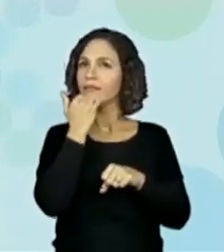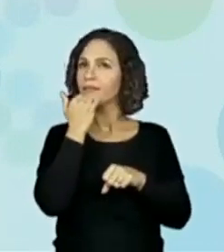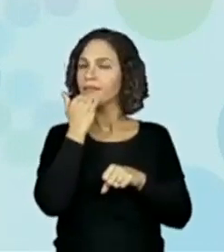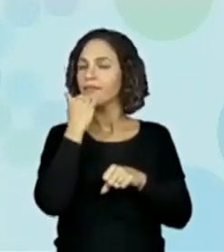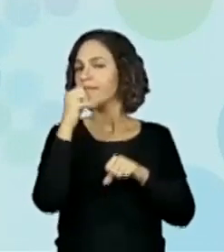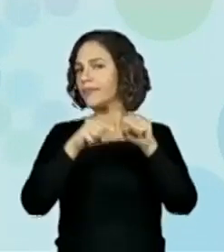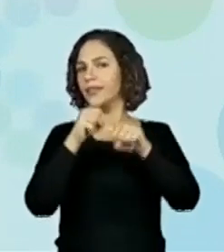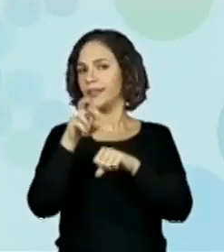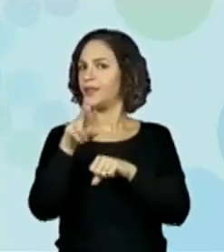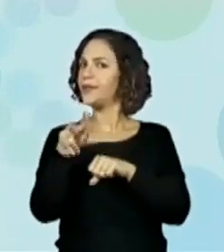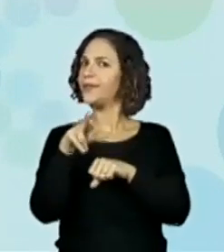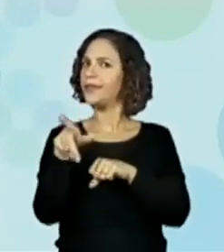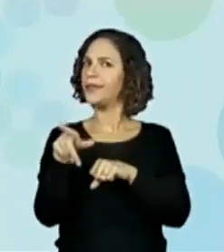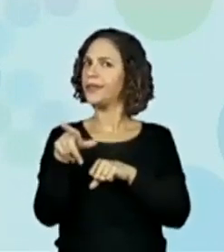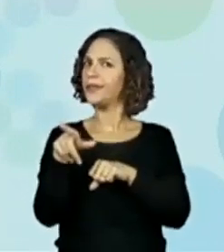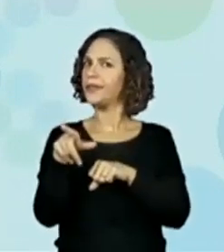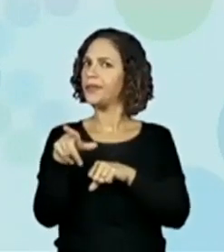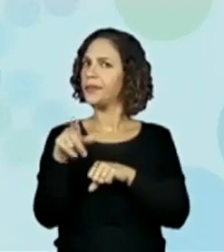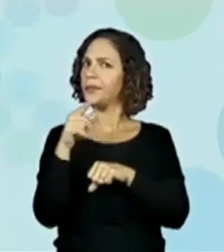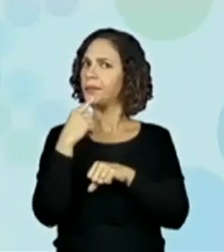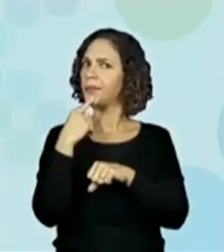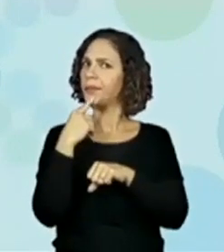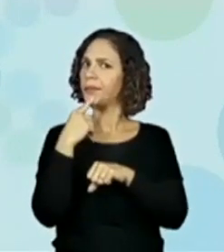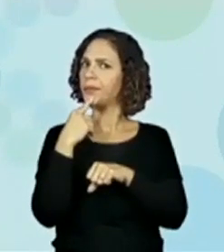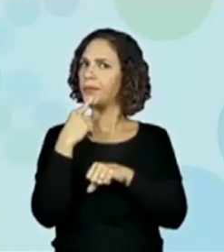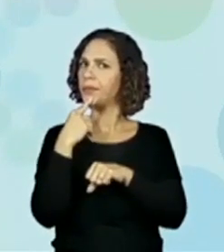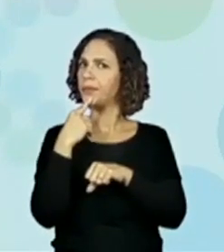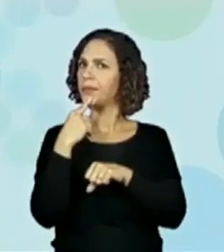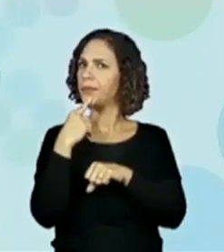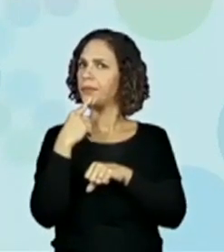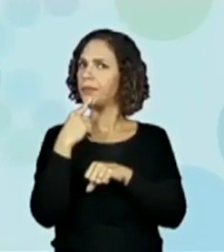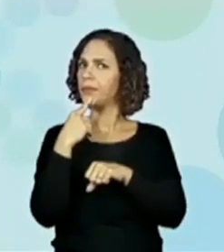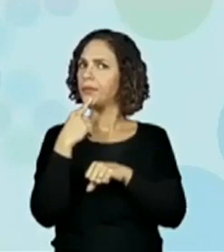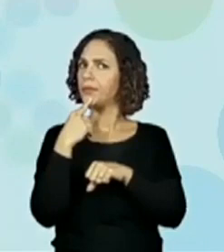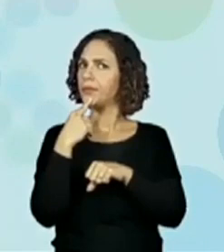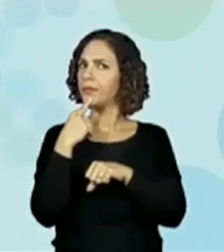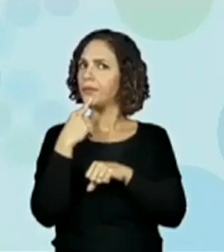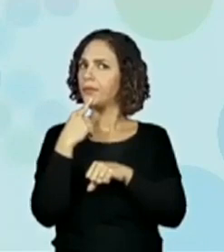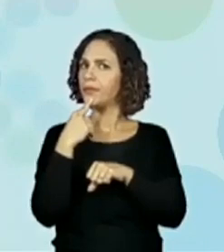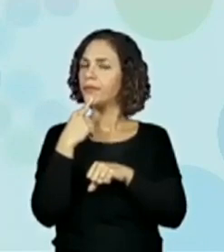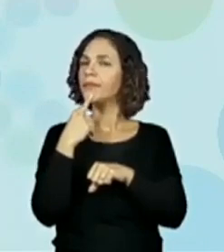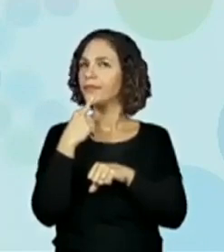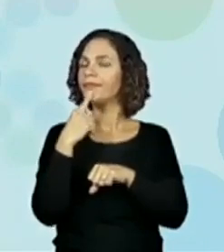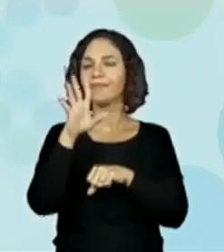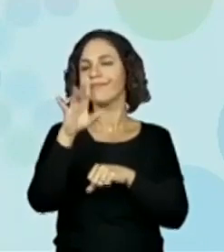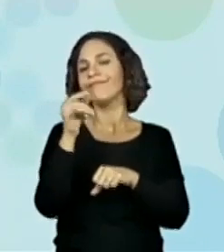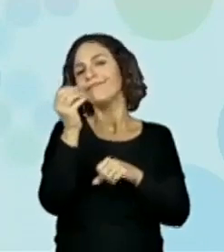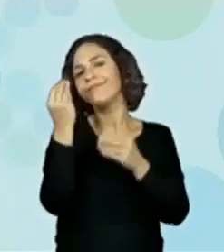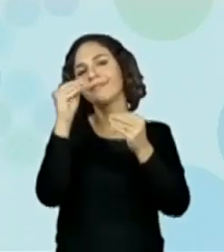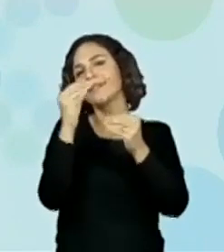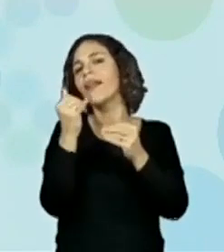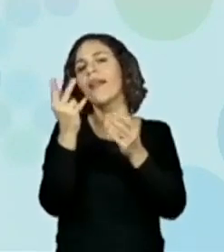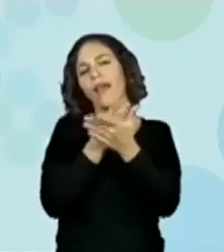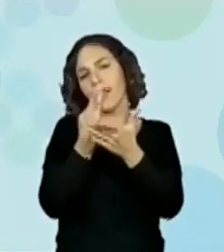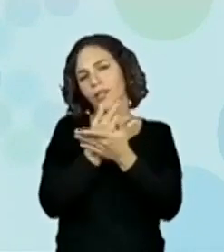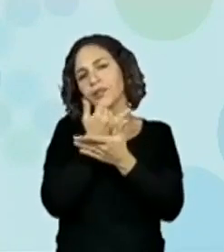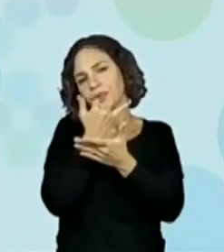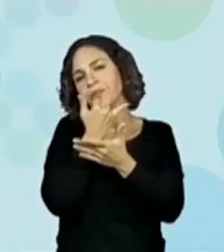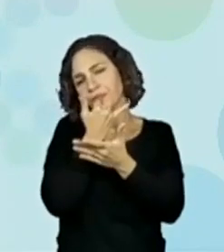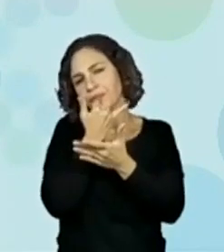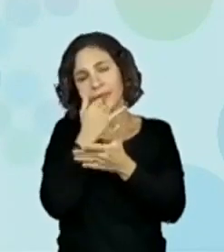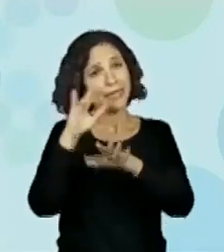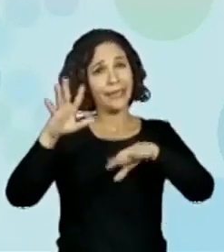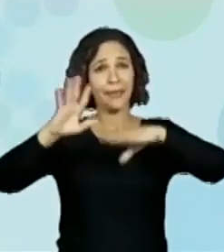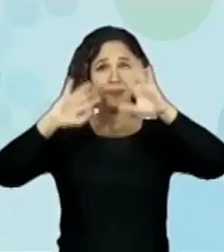microondas, né, gente? É isso? eu ver aqui. Deixa eu aqui. Deixa eu ver É, esse era o microondas, né? Perdão. Opa!